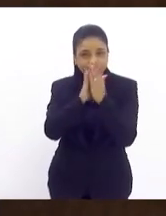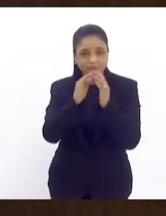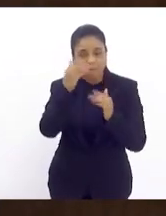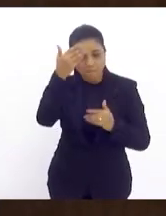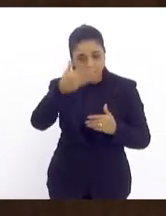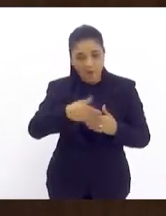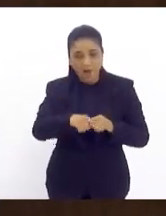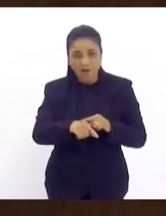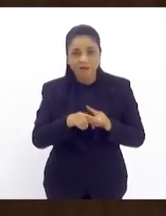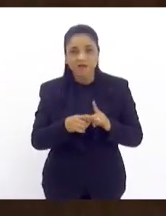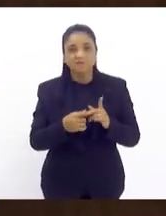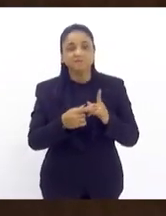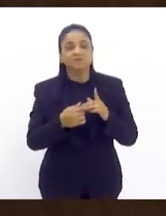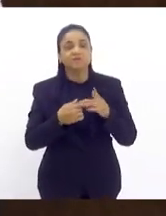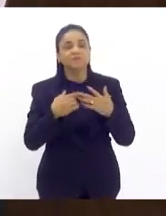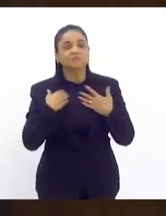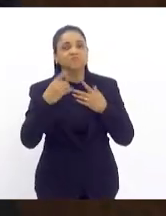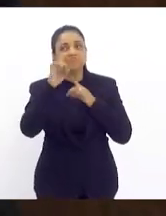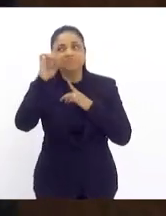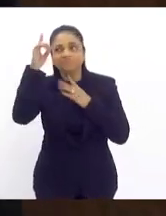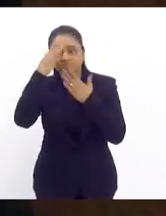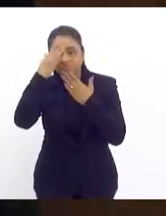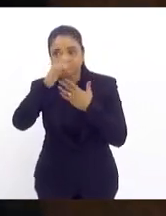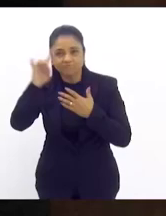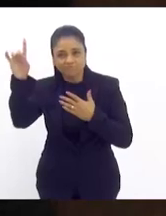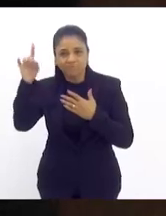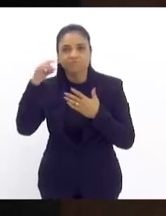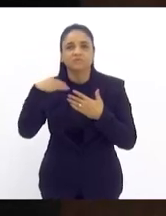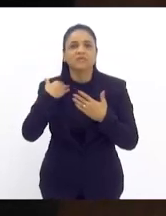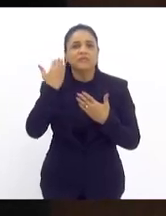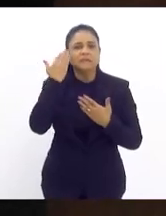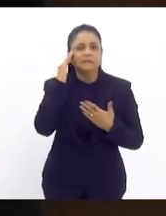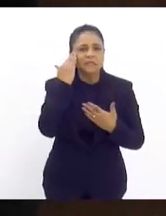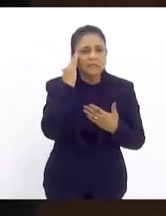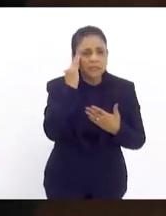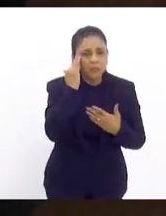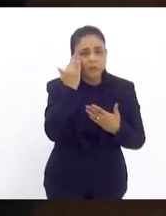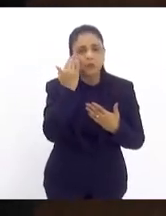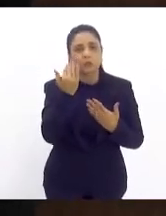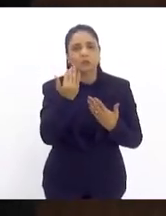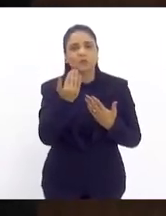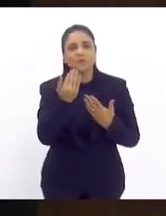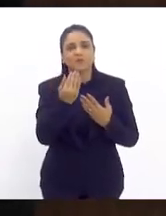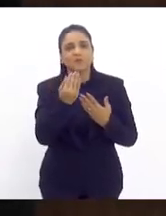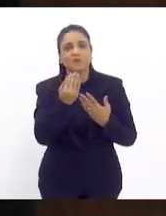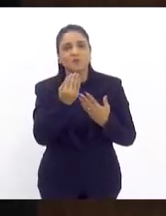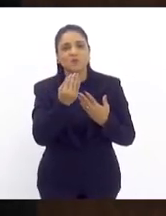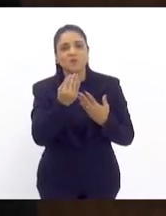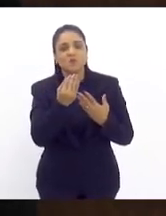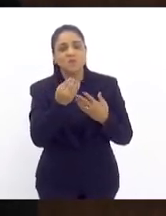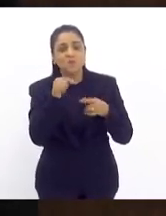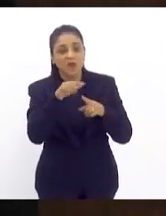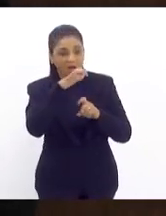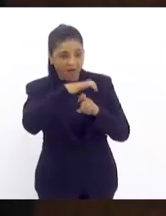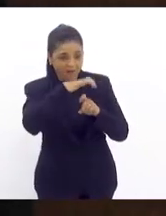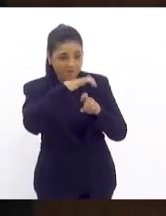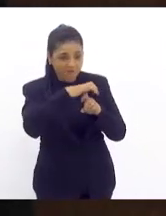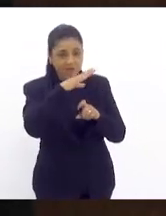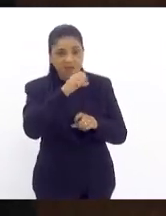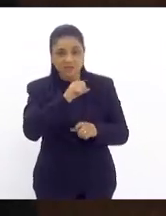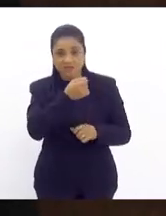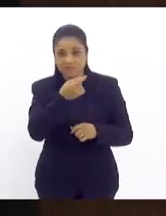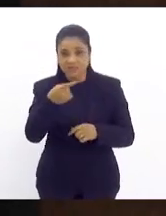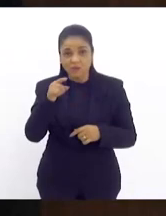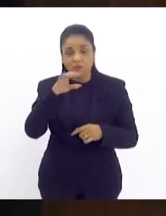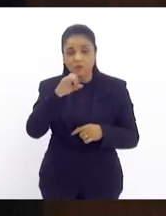compreendido que aquela forma de trator, para passar por cima da feira instituída, uma